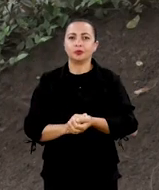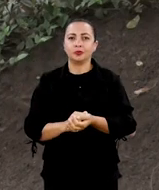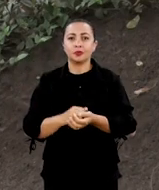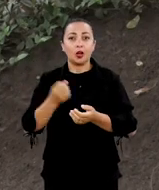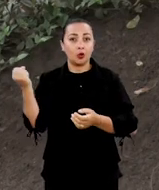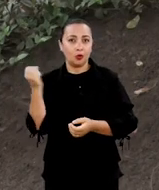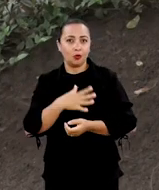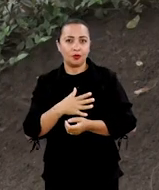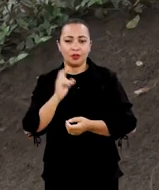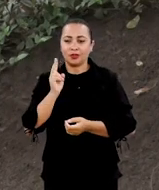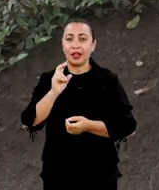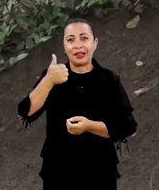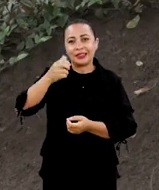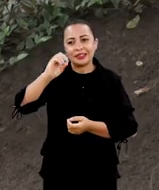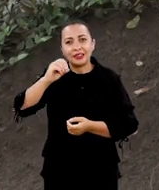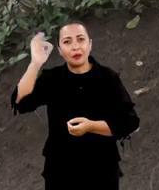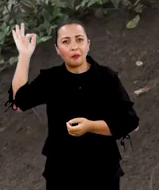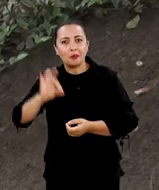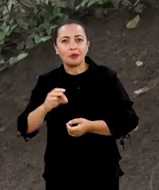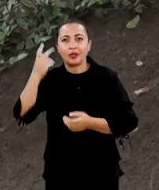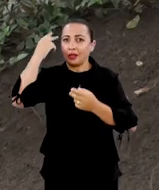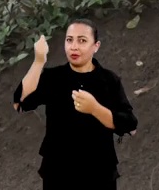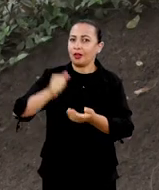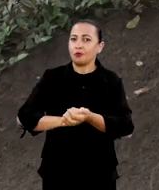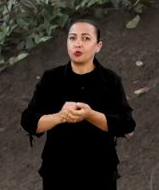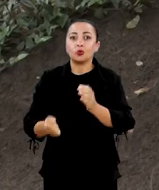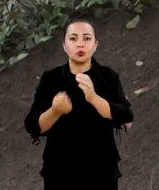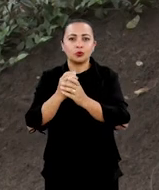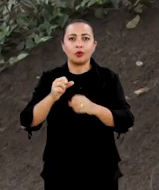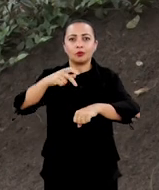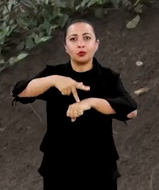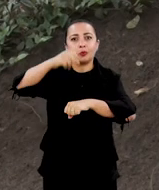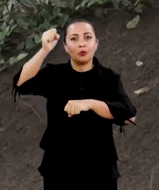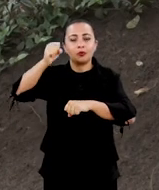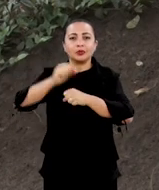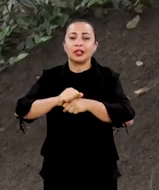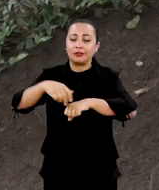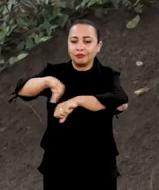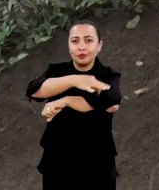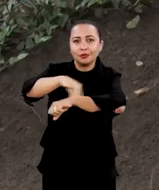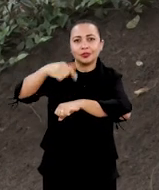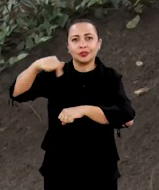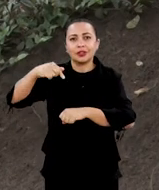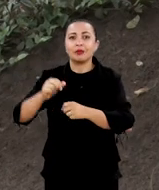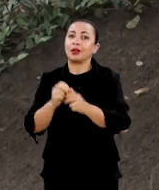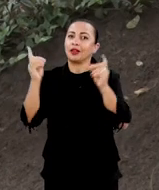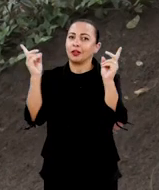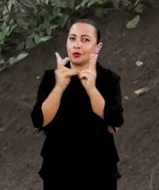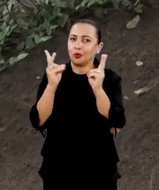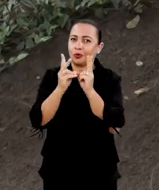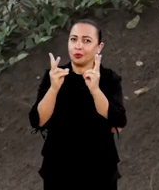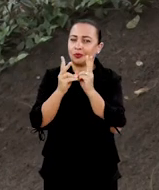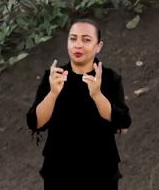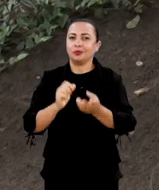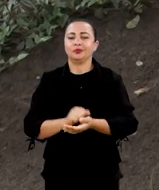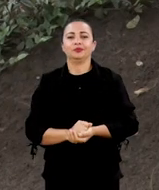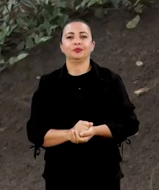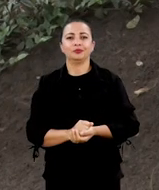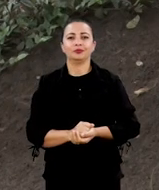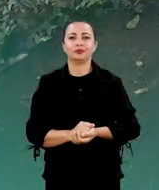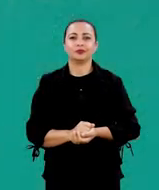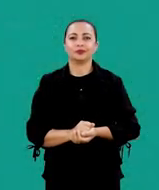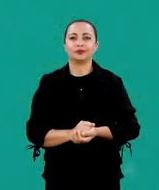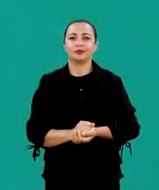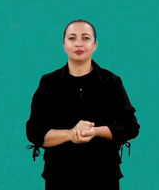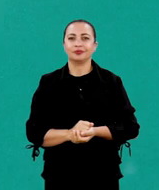A novidade 100% natural vem do Programa de Pós-Graduação em Engenharia Química da Universidade Federal do Rio Grande do